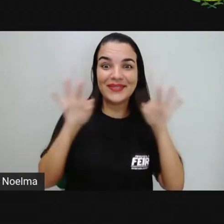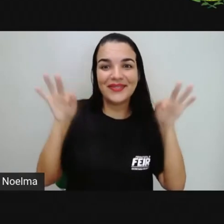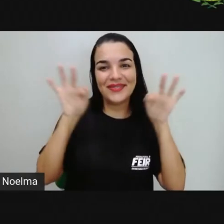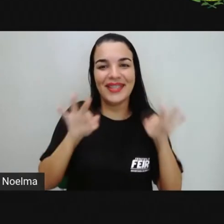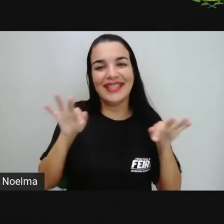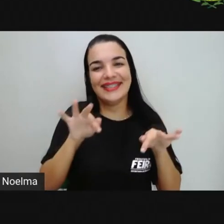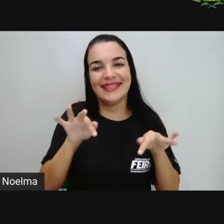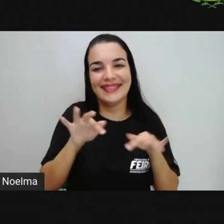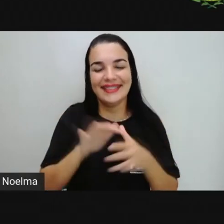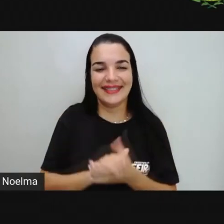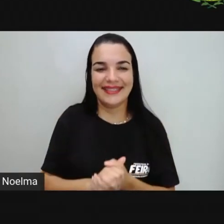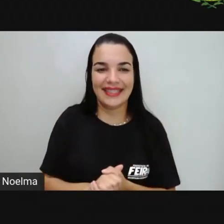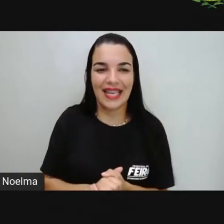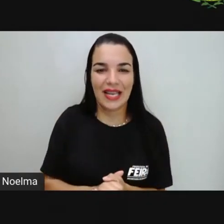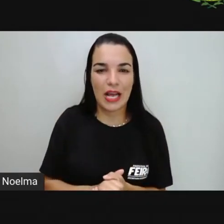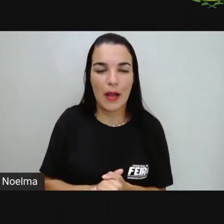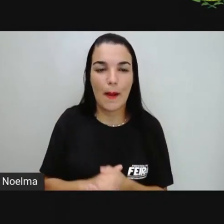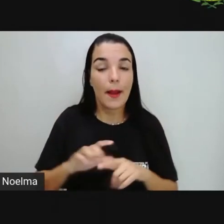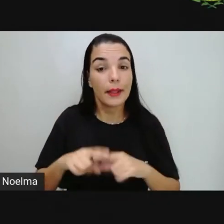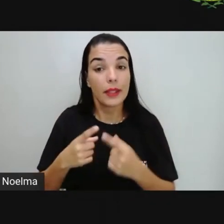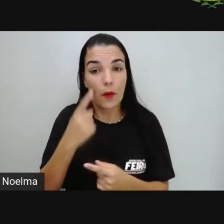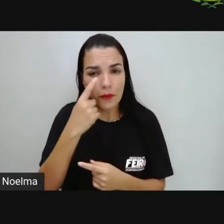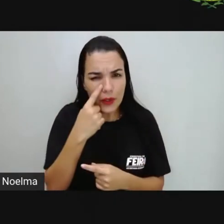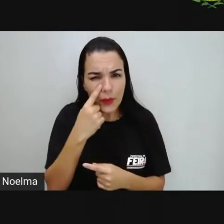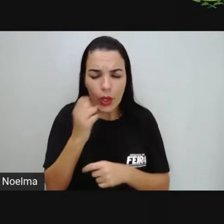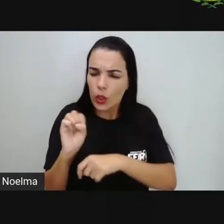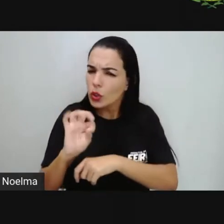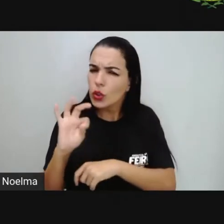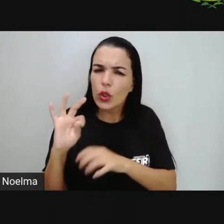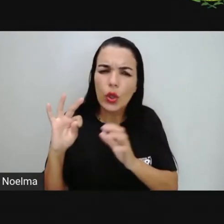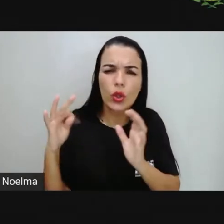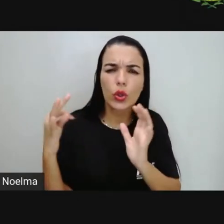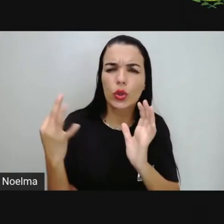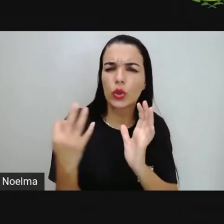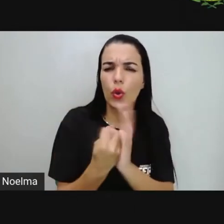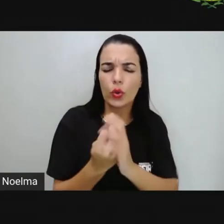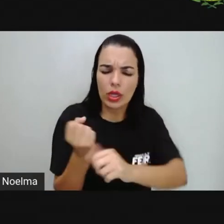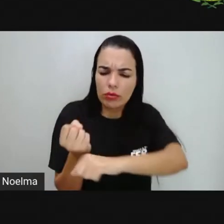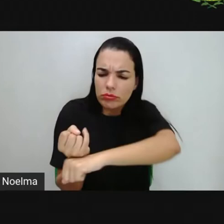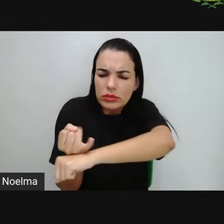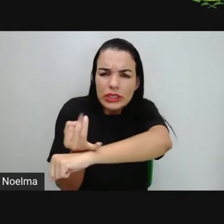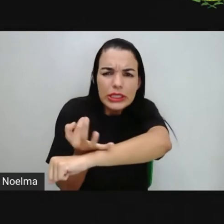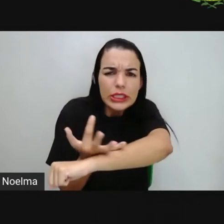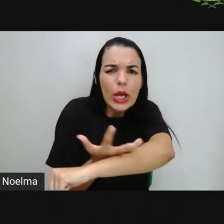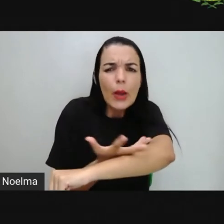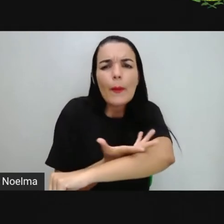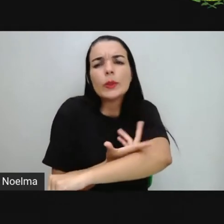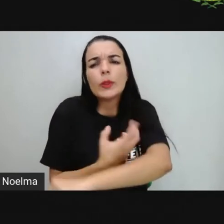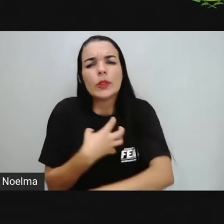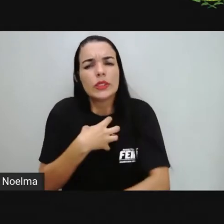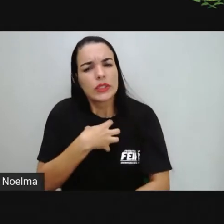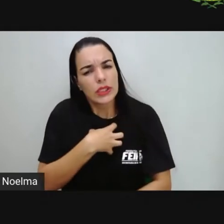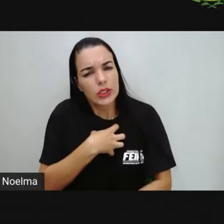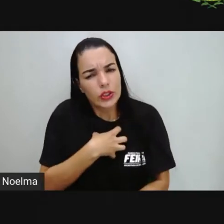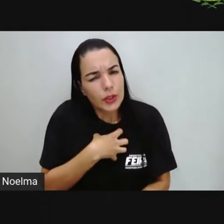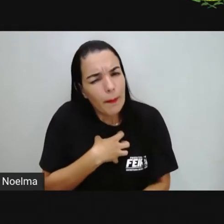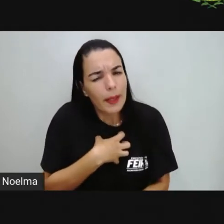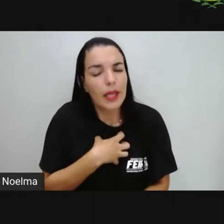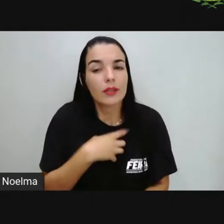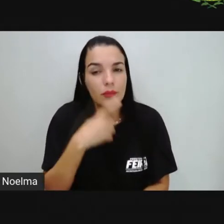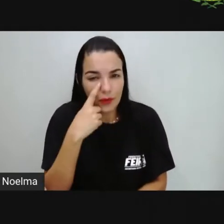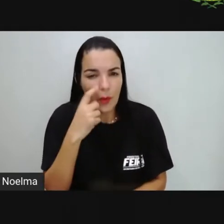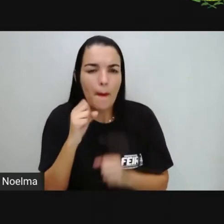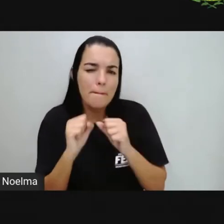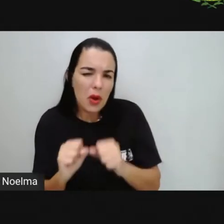ganha um presente, né? Então, todos esses sentimentos que a gente tem, que pode ser, ó, ou a gente ama